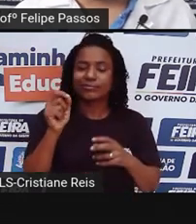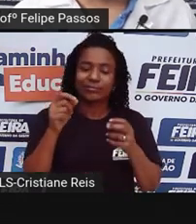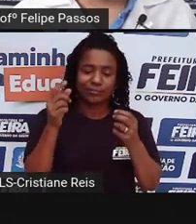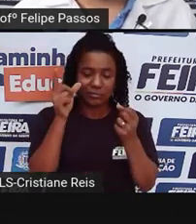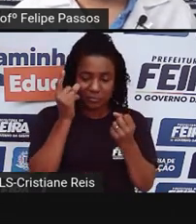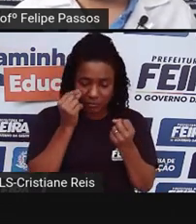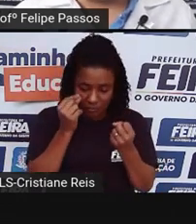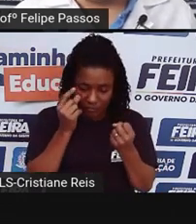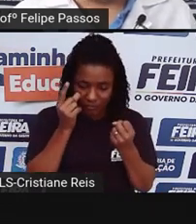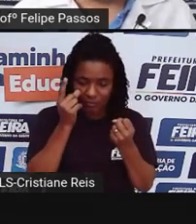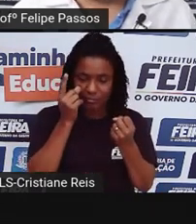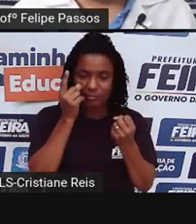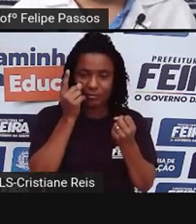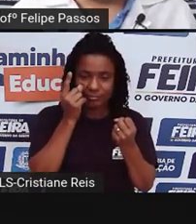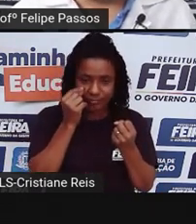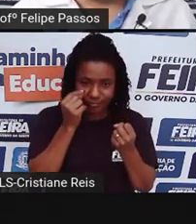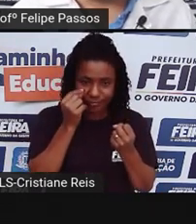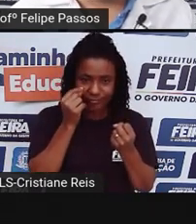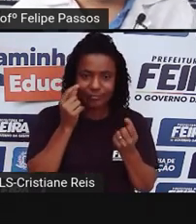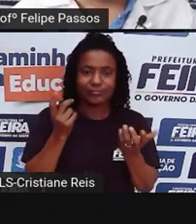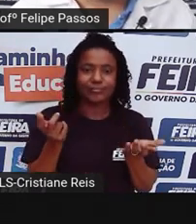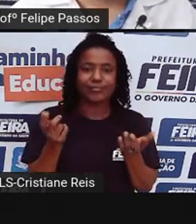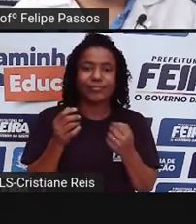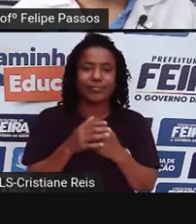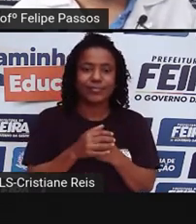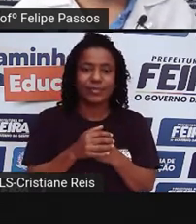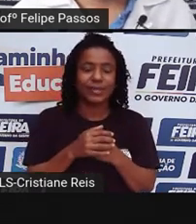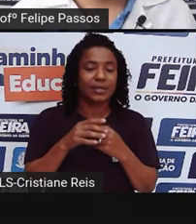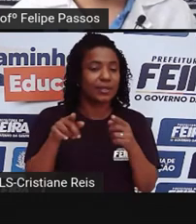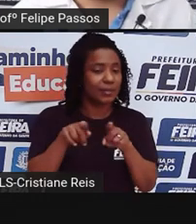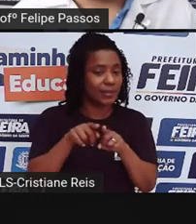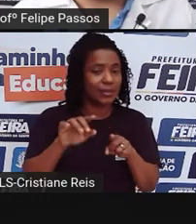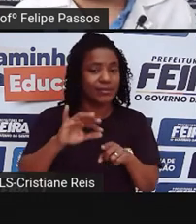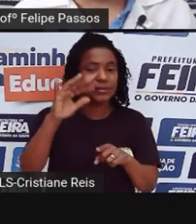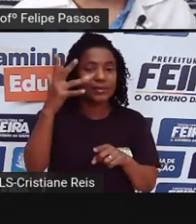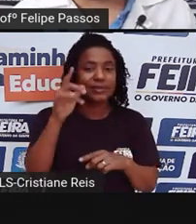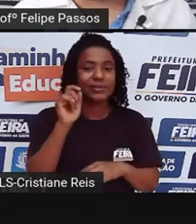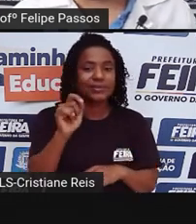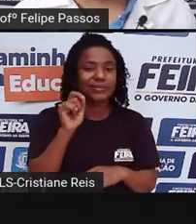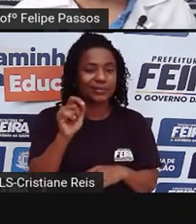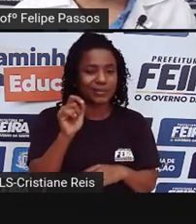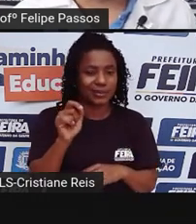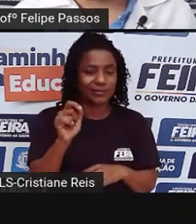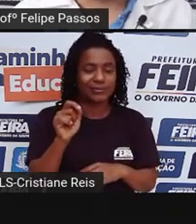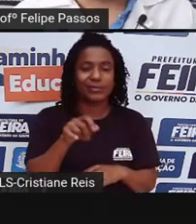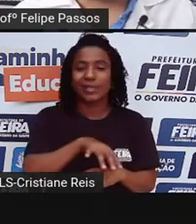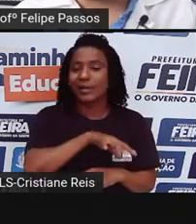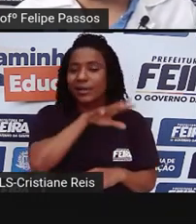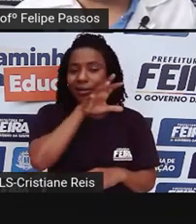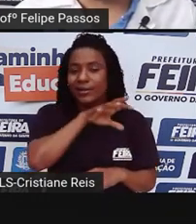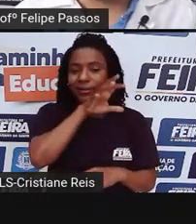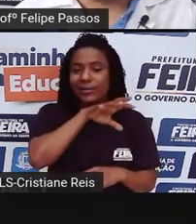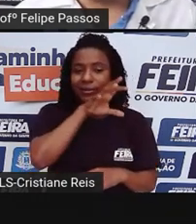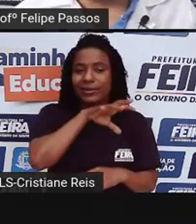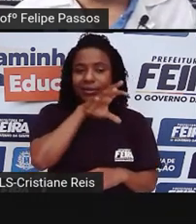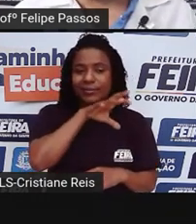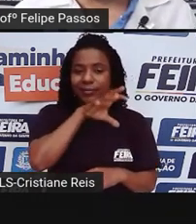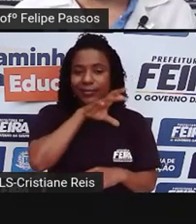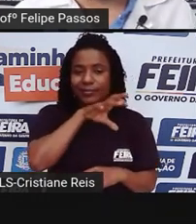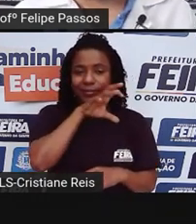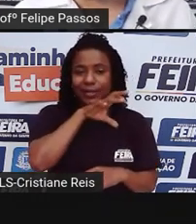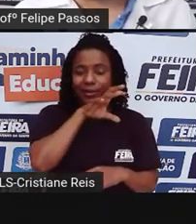Animais na pista não é um erro da pessoa, né? Mas, a pessoa tem que ter atenção. Se tiver aquela placa de